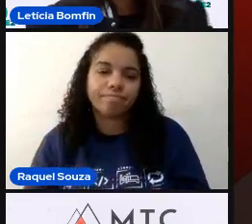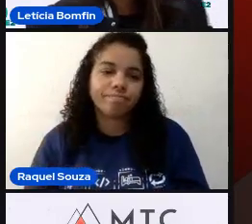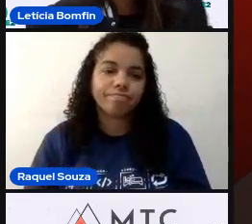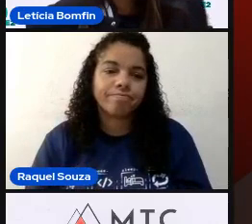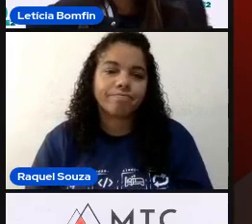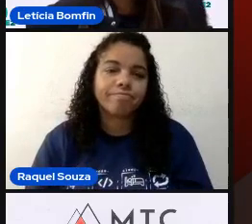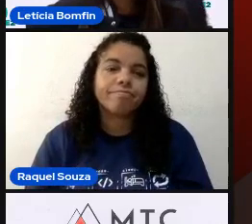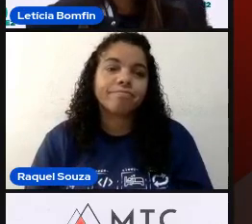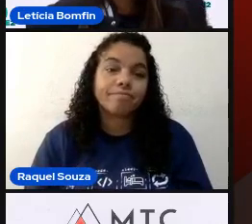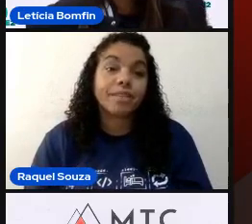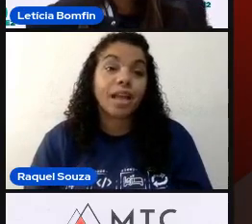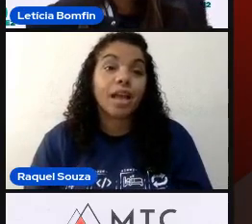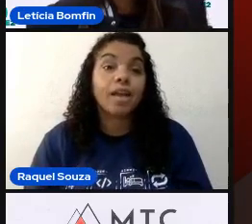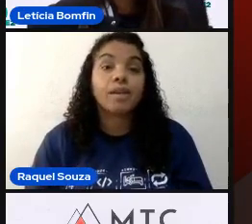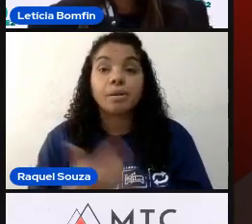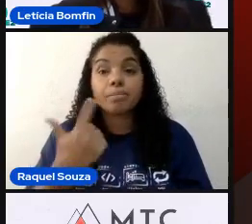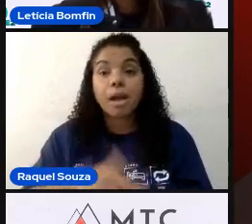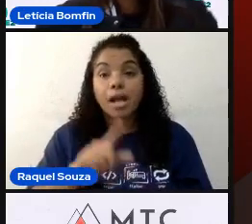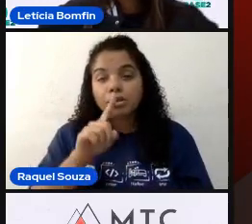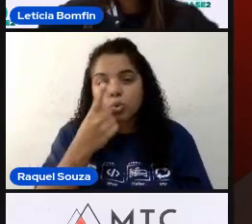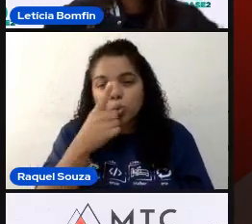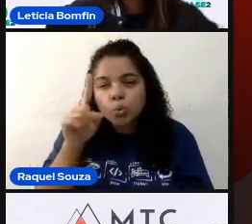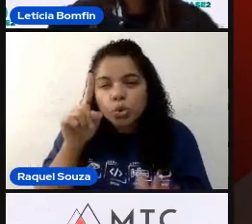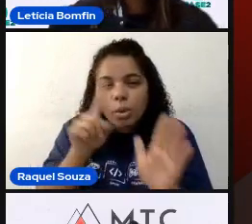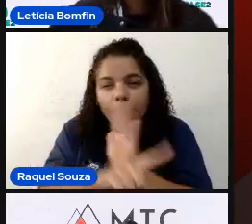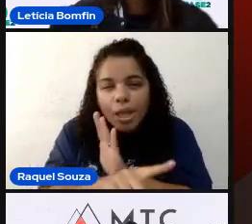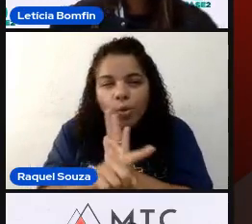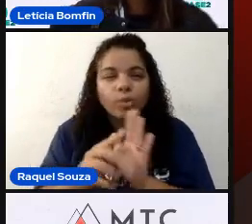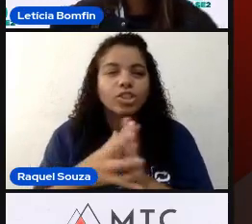Bacana. Só mais uma última perguntinha aqui.